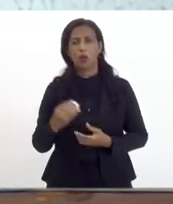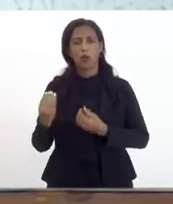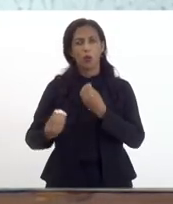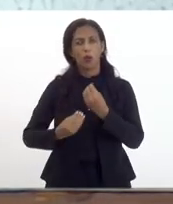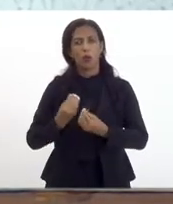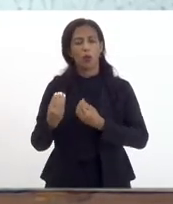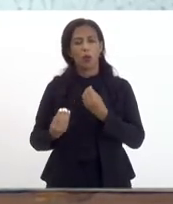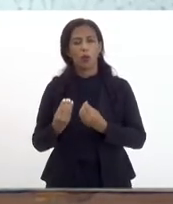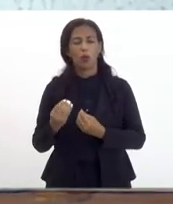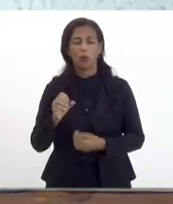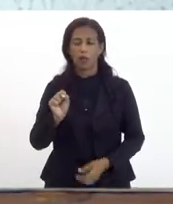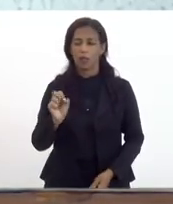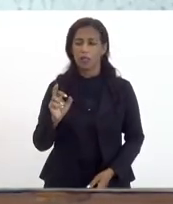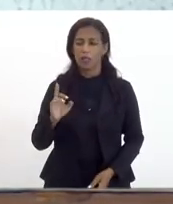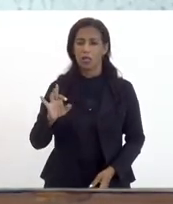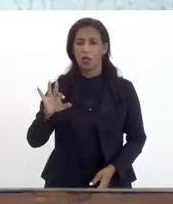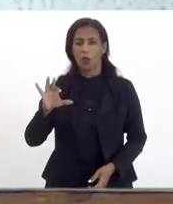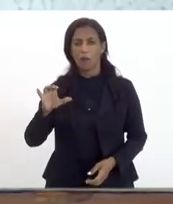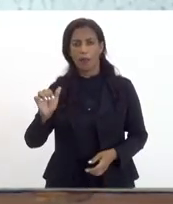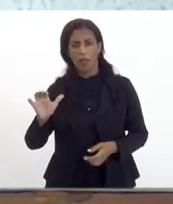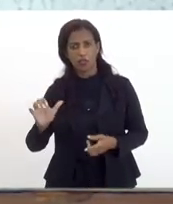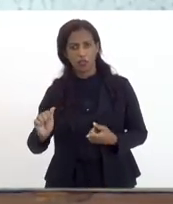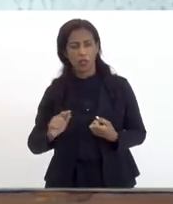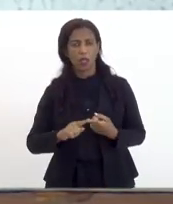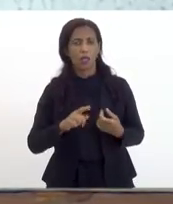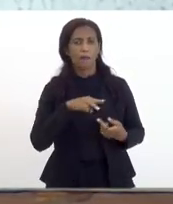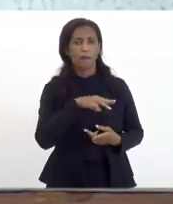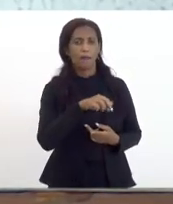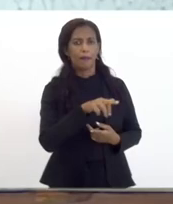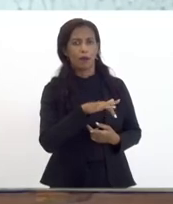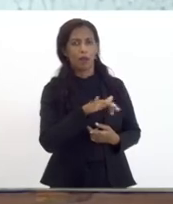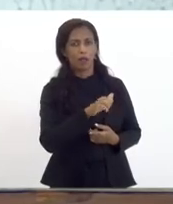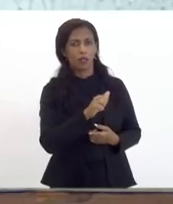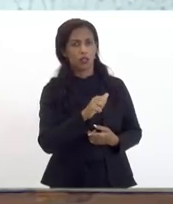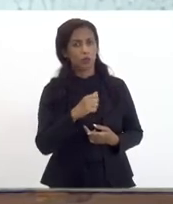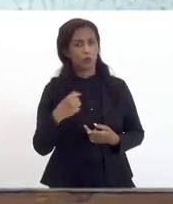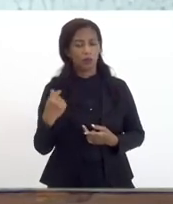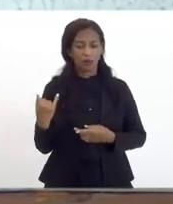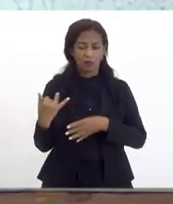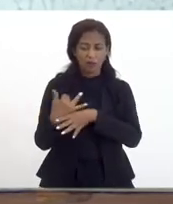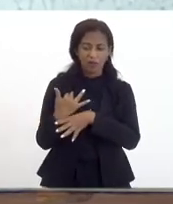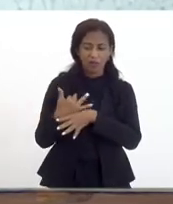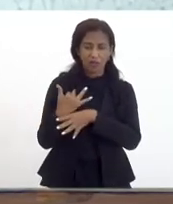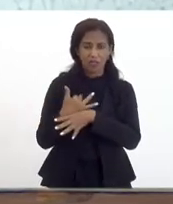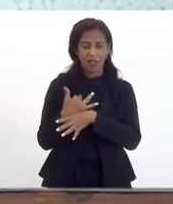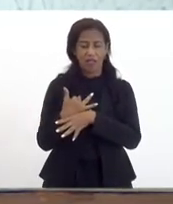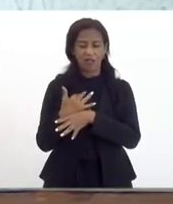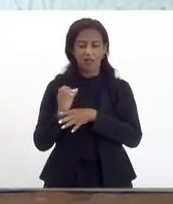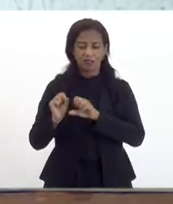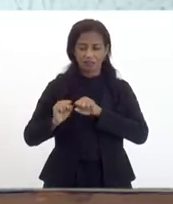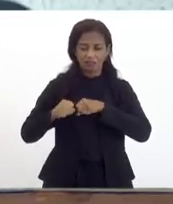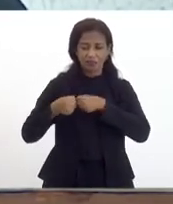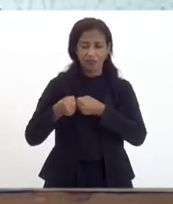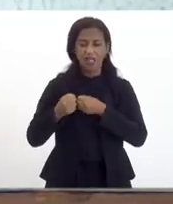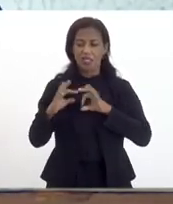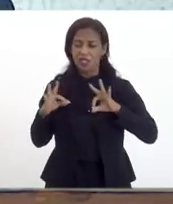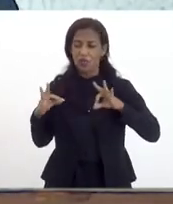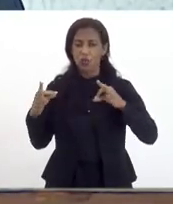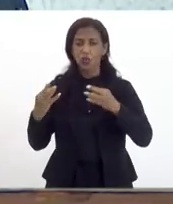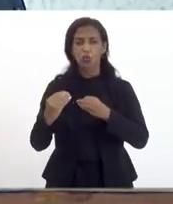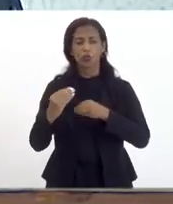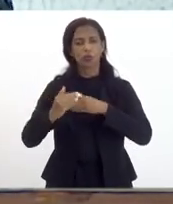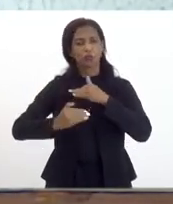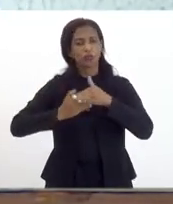os municípios de Seropédica e Mangaratiba pois nossa cidade será mais imponente se toda a região se desenvolver junto